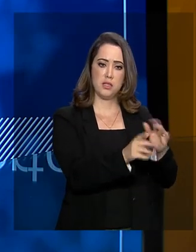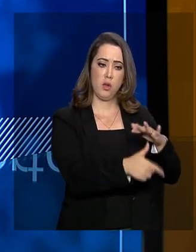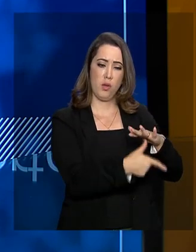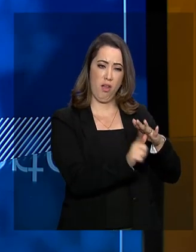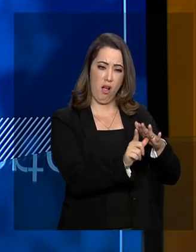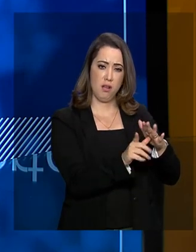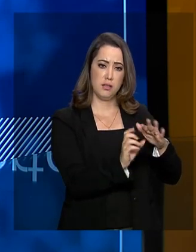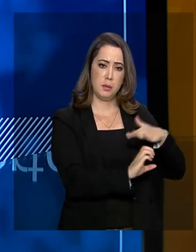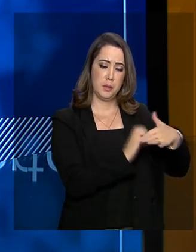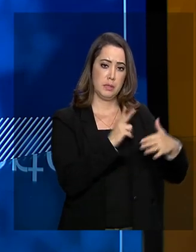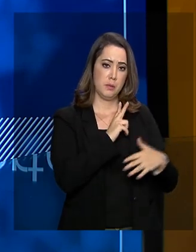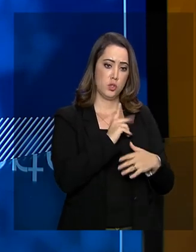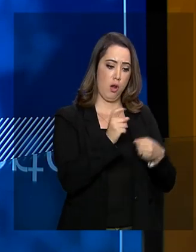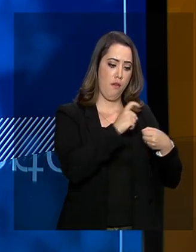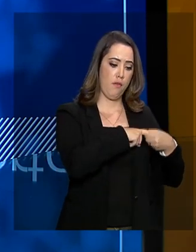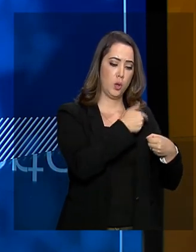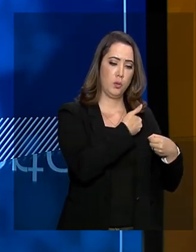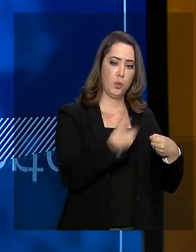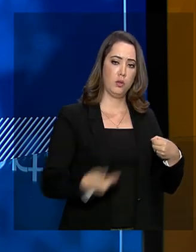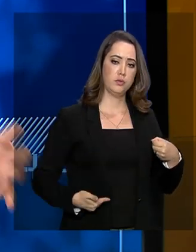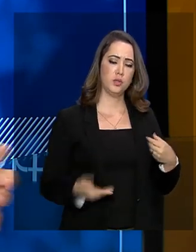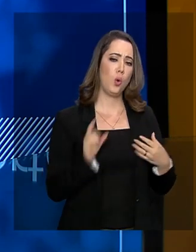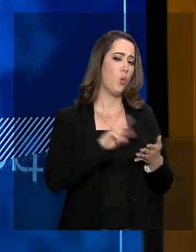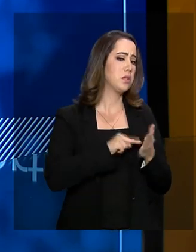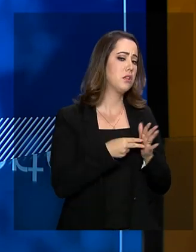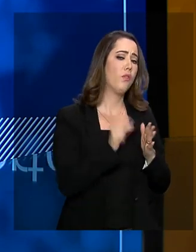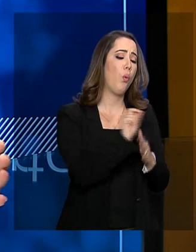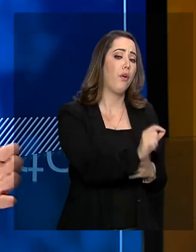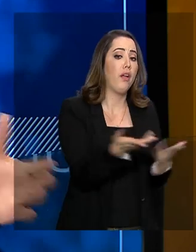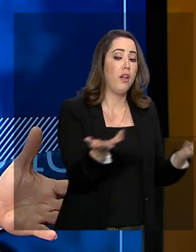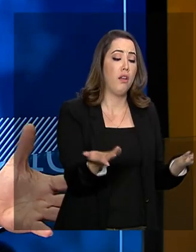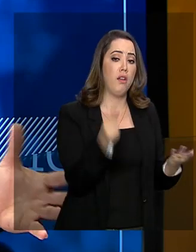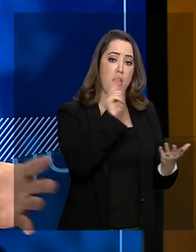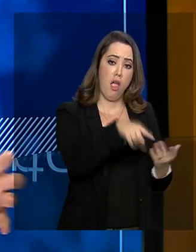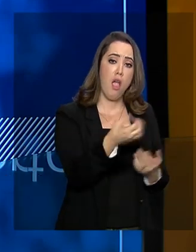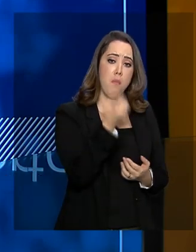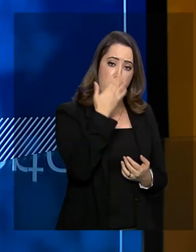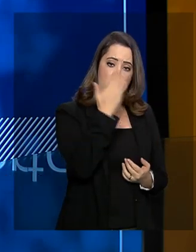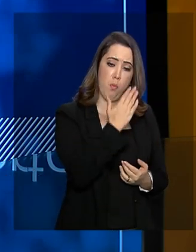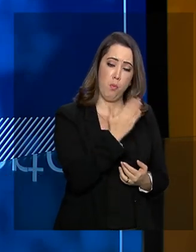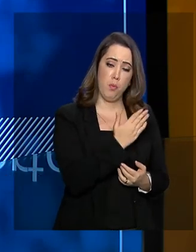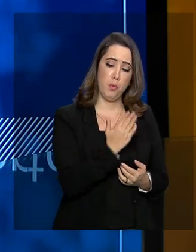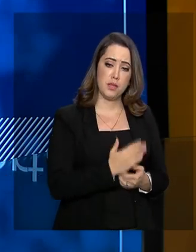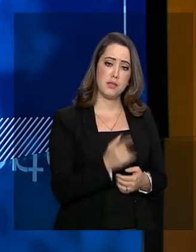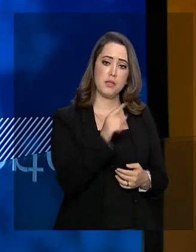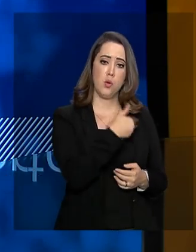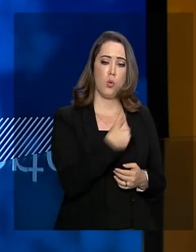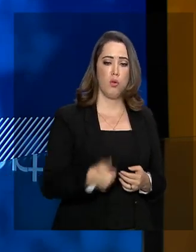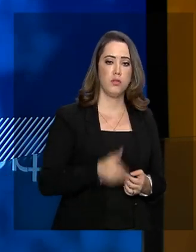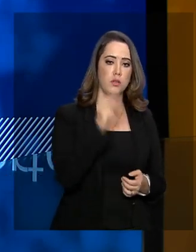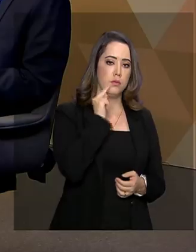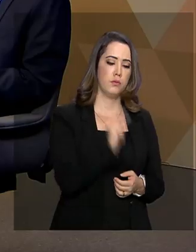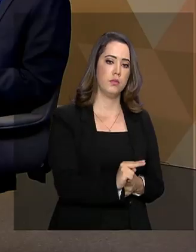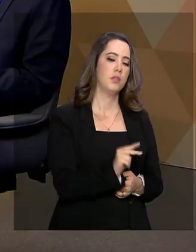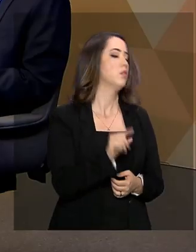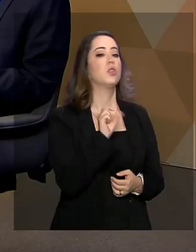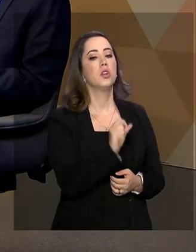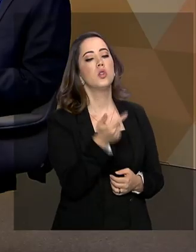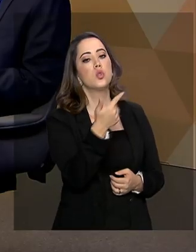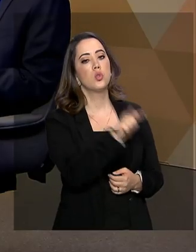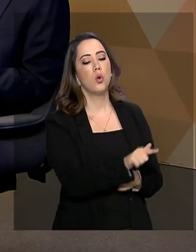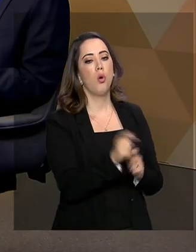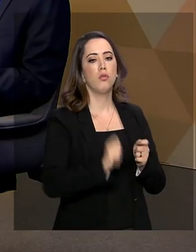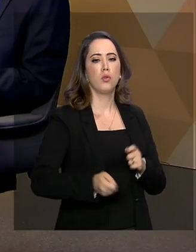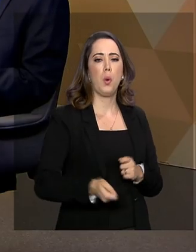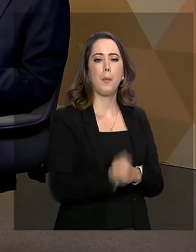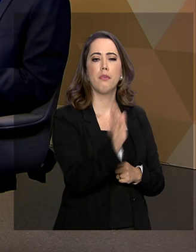vão voltar para as mãos do governo. O significa isso? É vantajoso, não é? O governo vai colocar de novo para